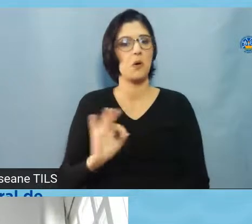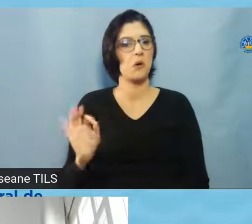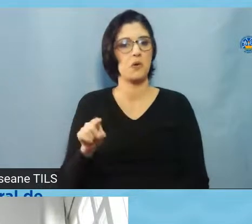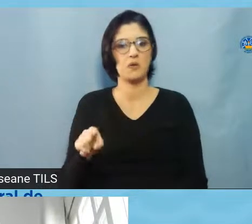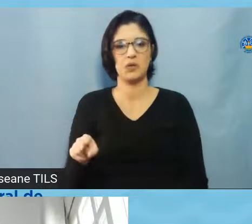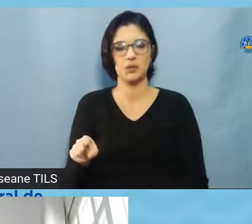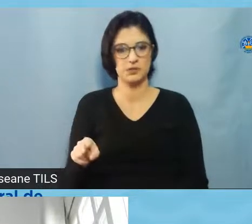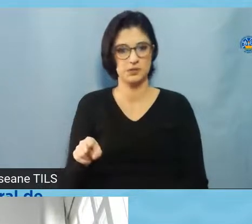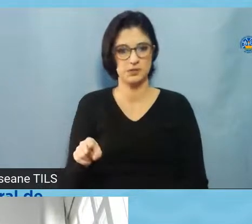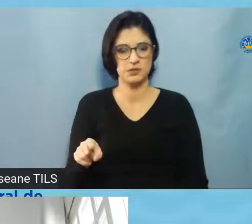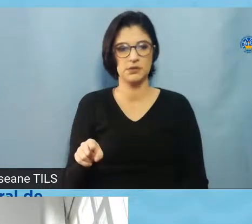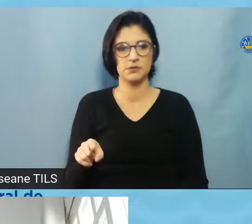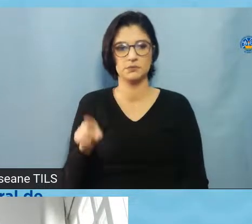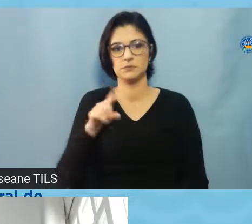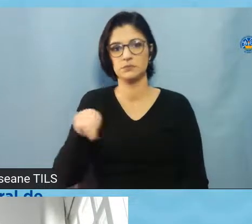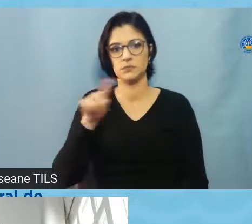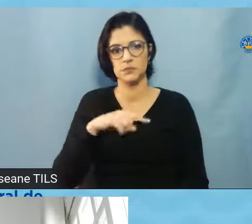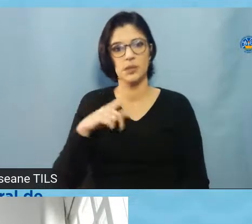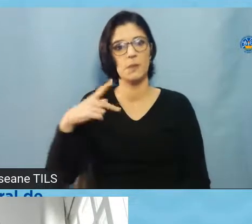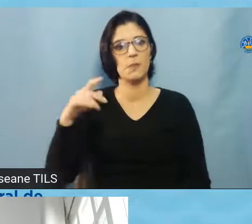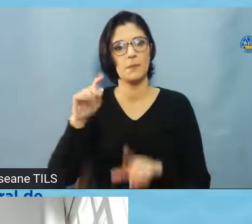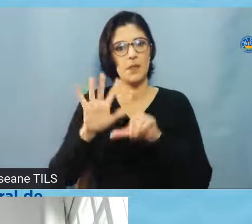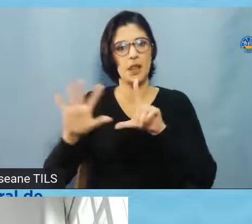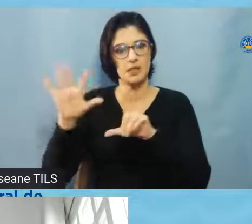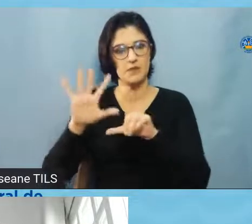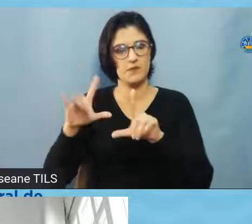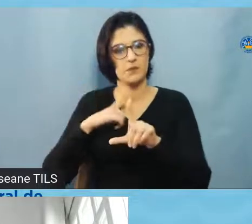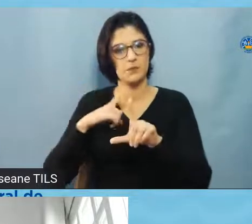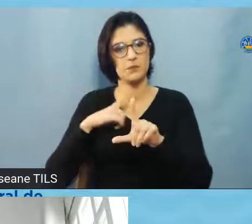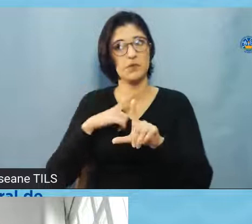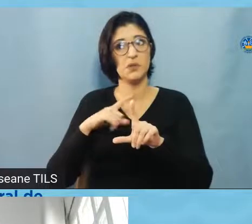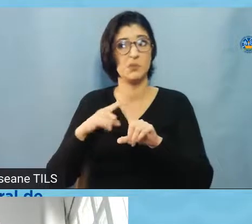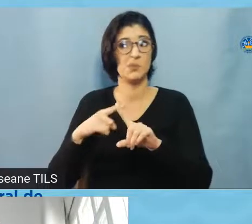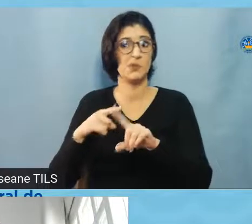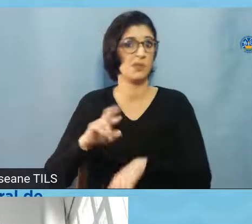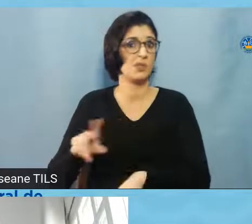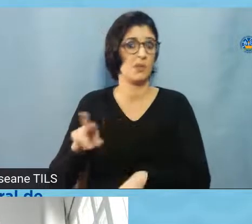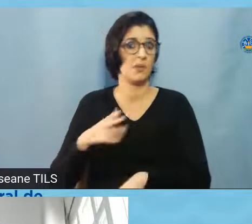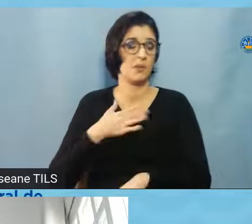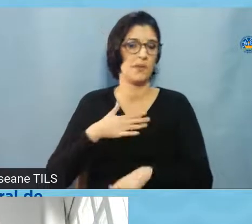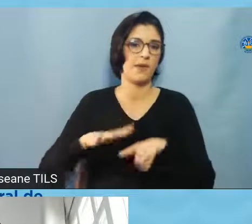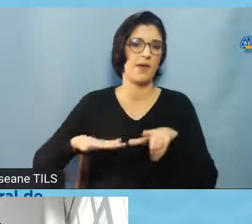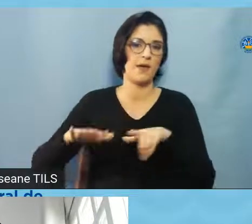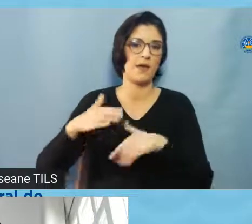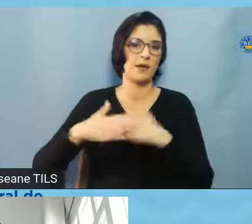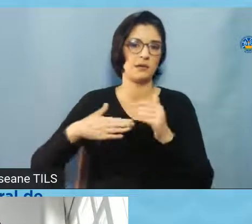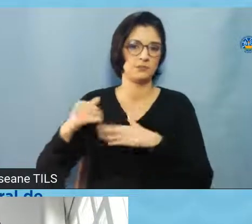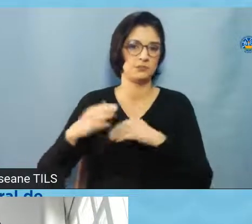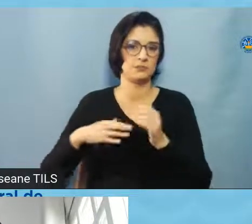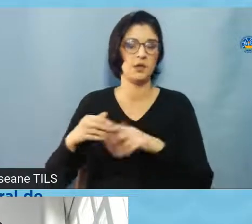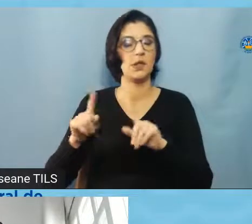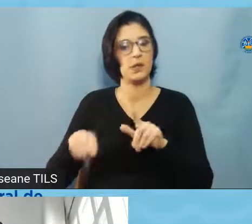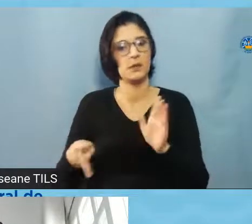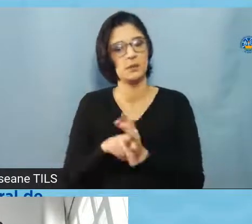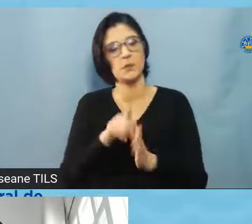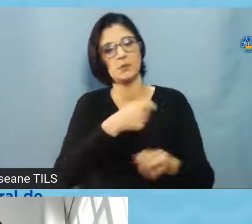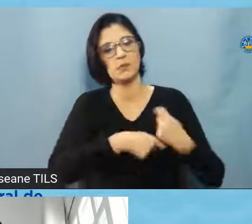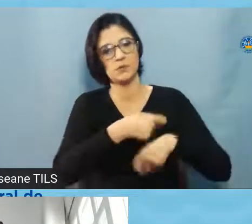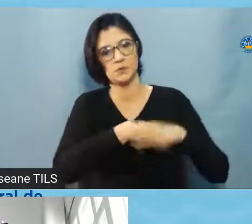plataformas, porque não é da minha área, na verdade, de atuação, uma coisa bem da administração, pelo que eu